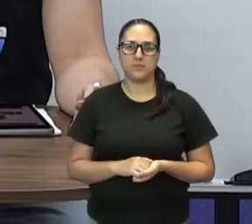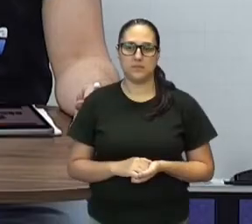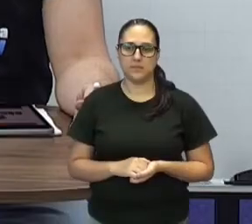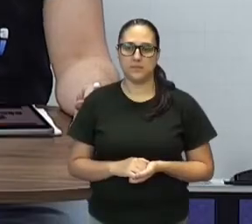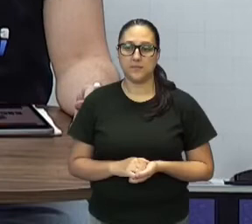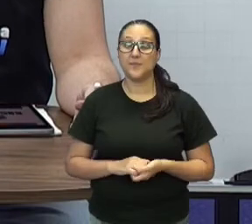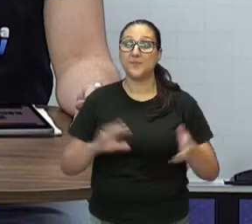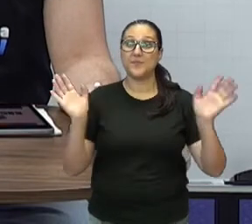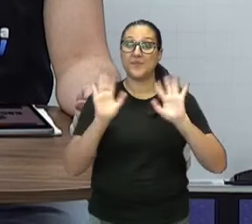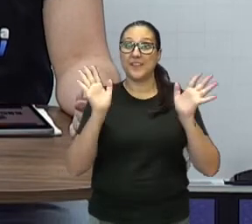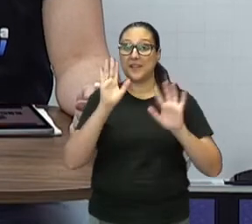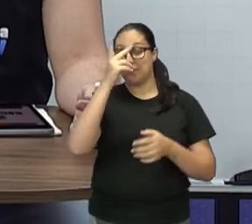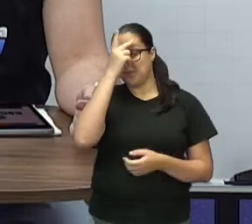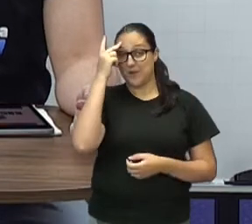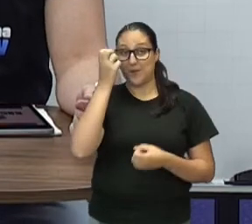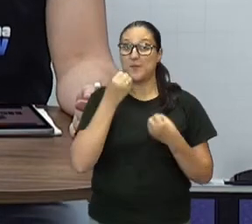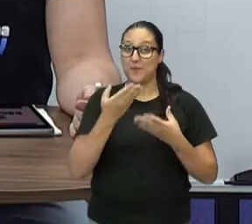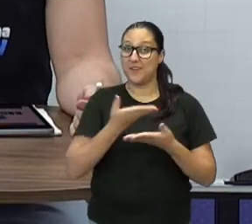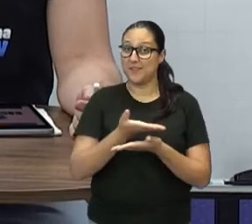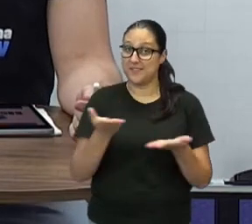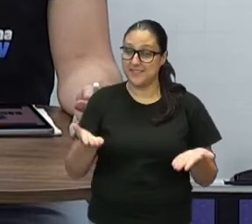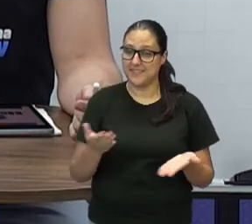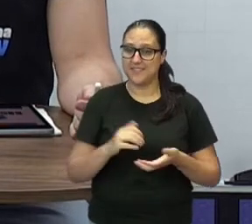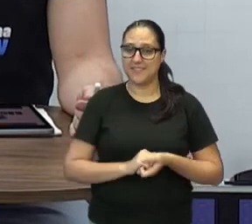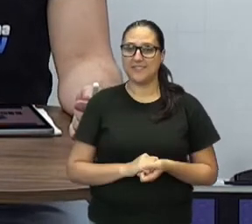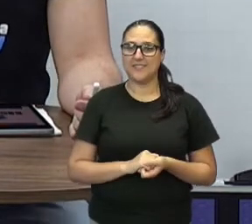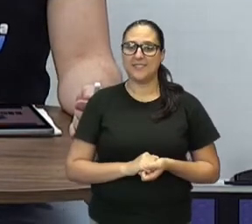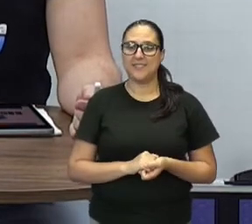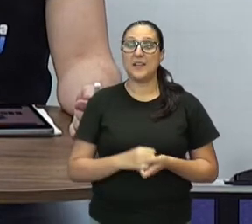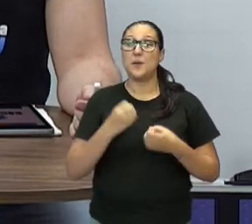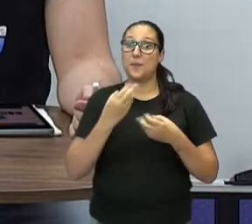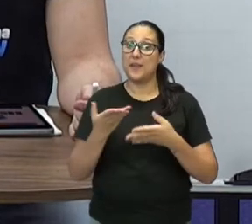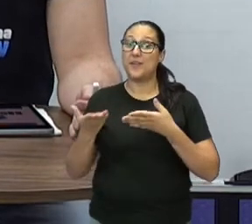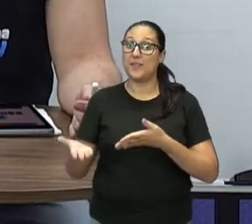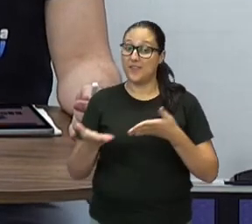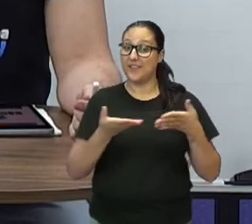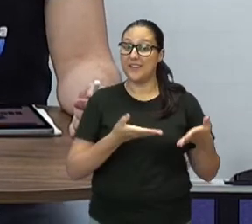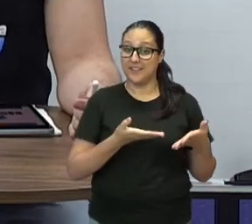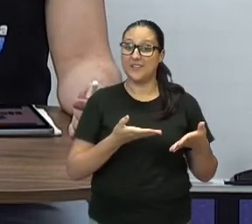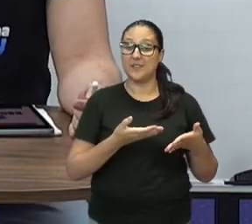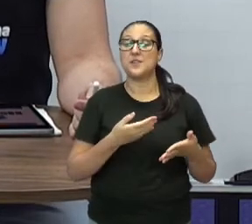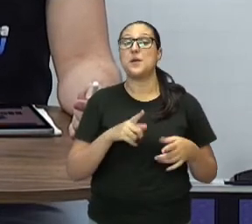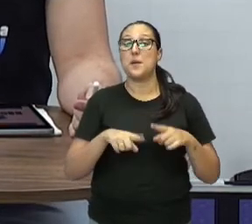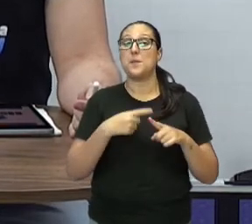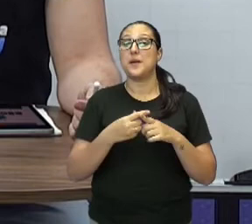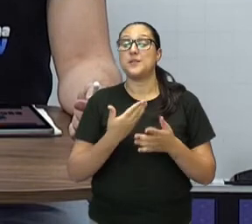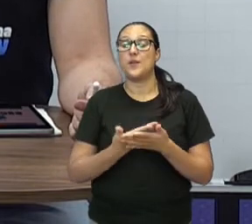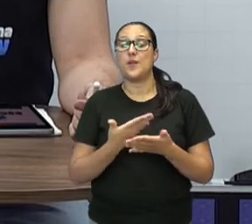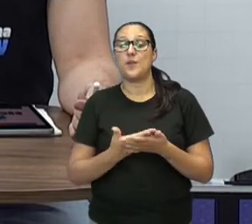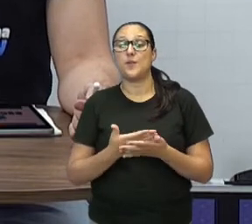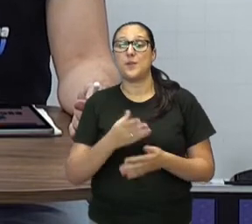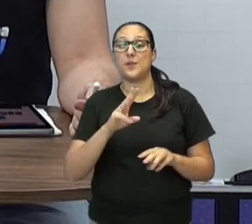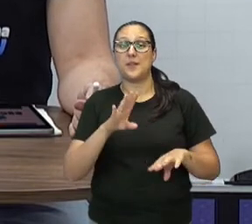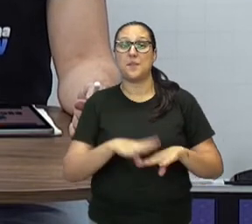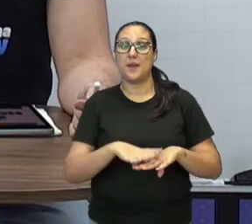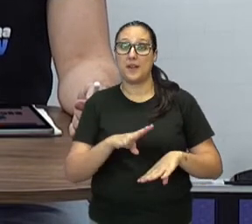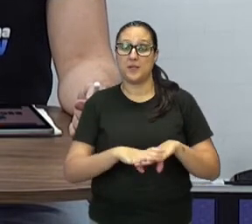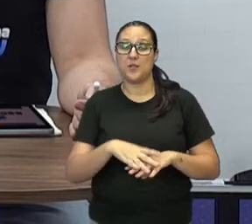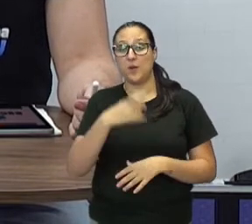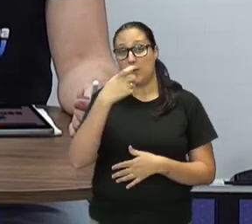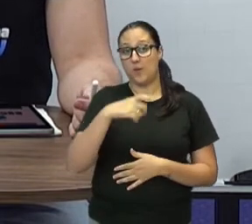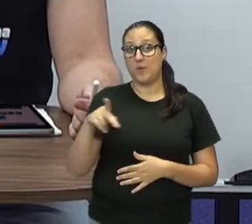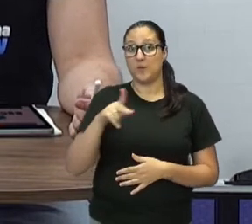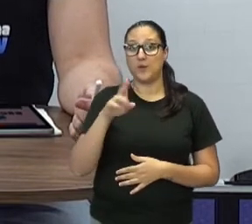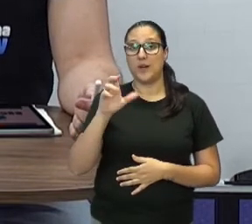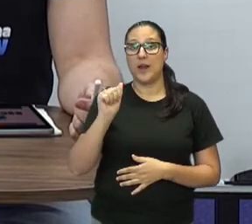Olá, pessoal! Tudo bem com vocês? Bem-vindos a mais uma aula de matemática do nono ano. Eu sou o professor Cássio e hoje